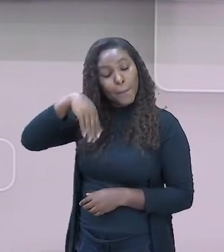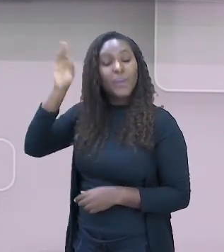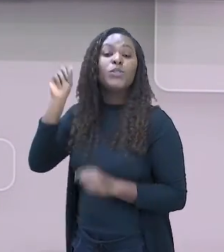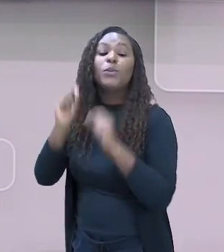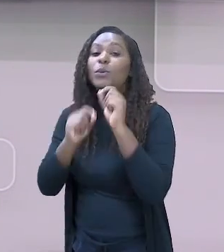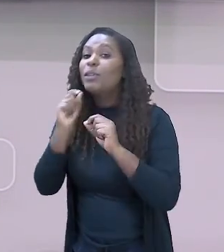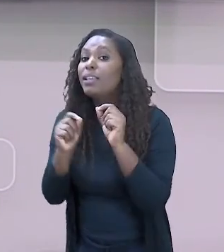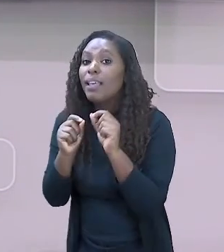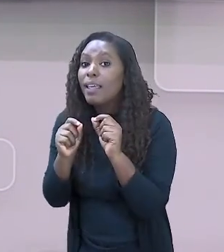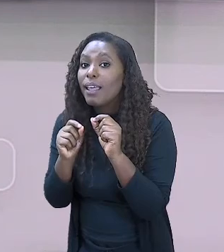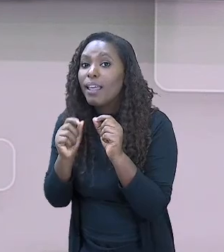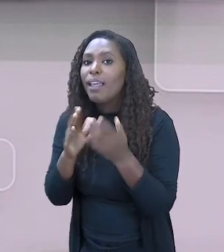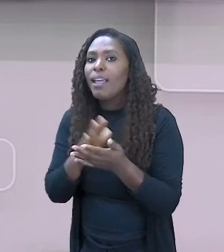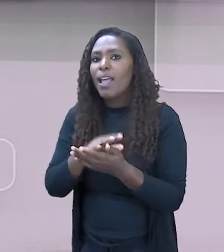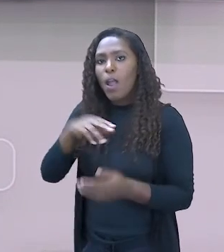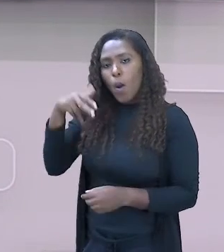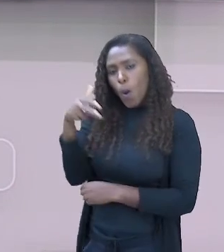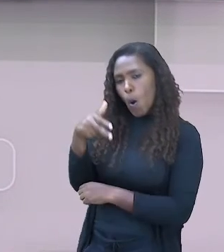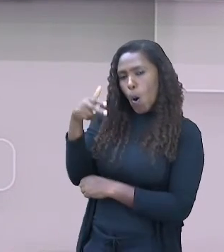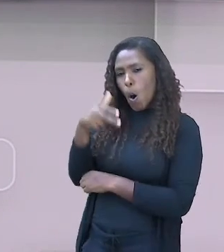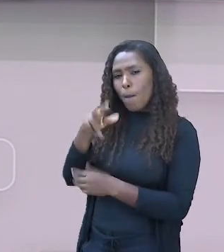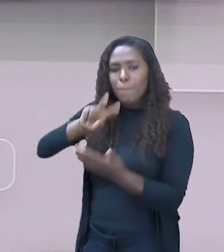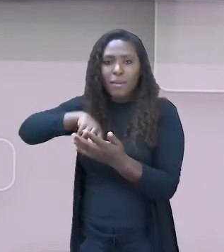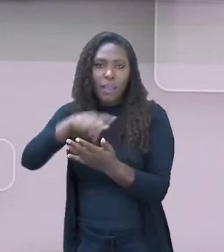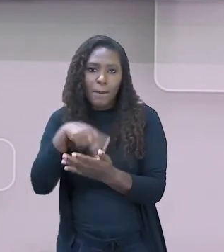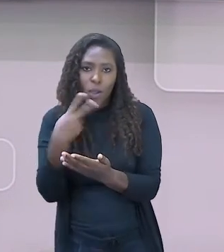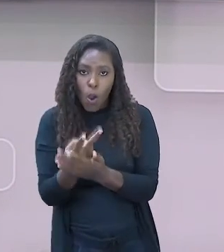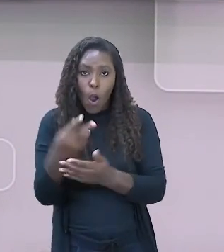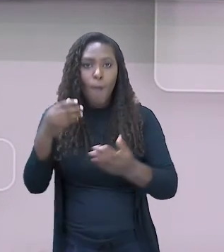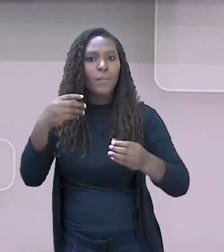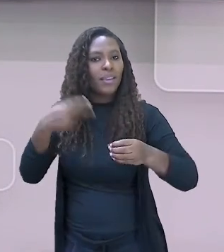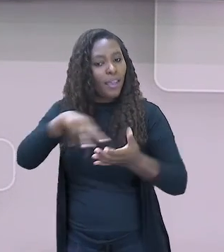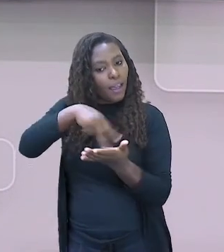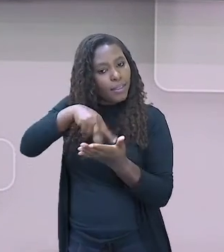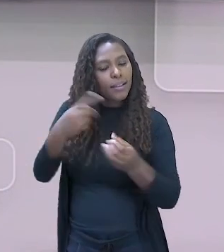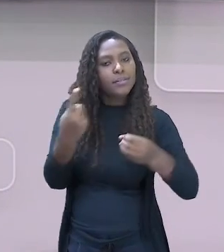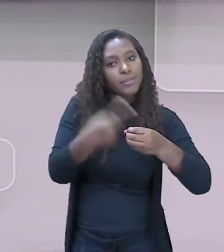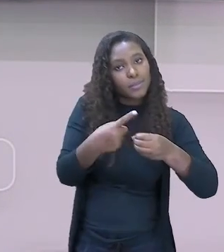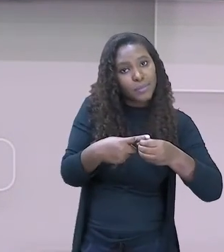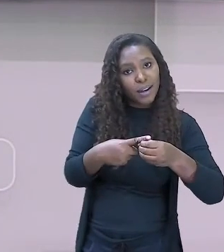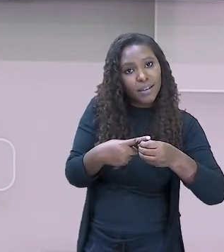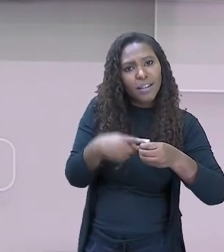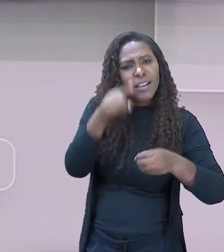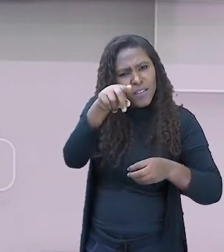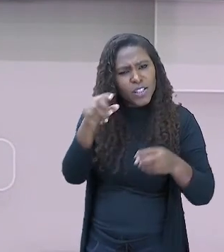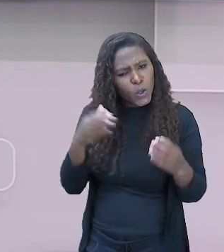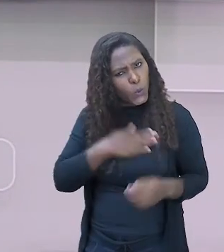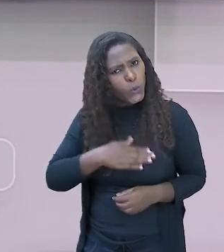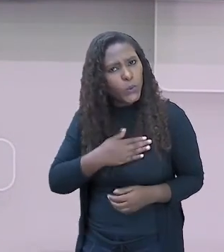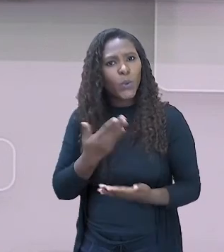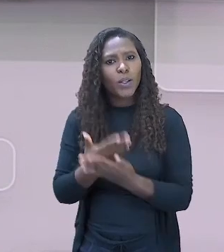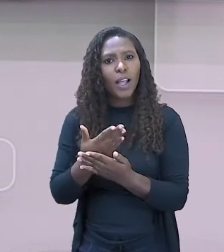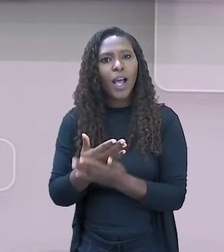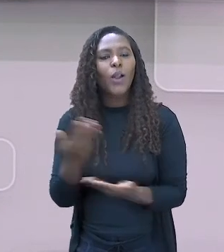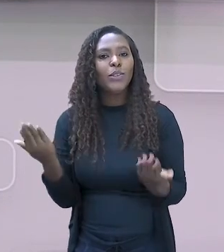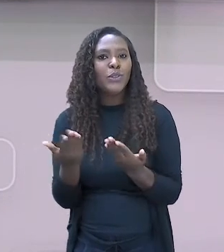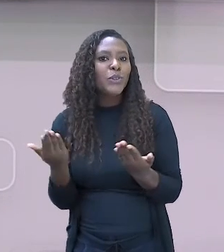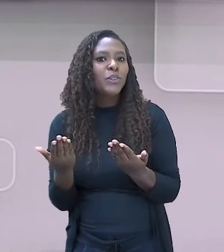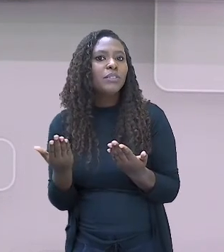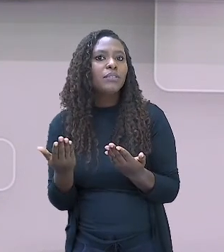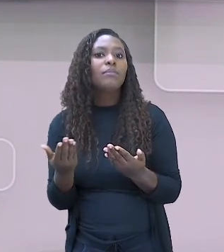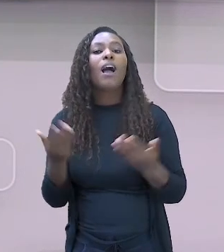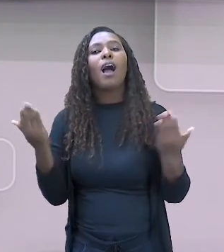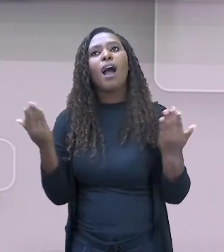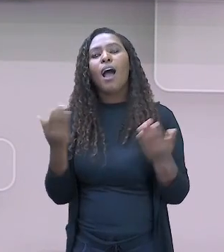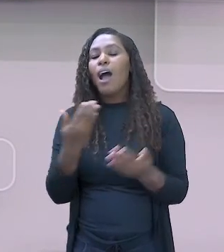e o rap. E aí, pessoal, curtiram a nossa aula de hoje? Tenho certeza que essa aula foi bastante rica